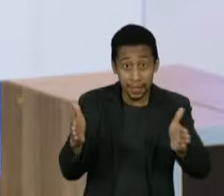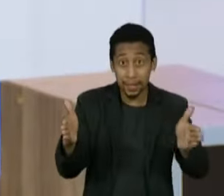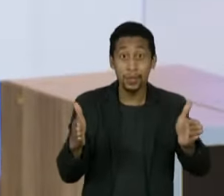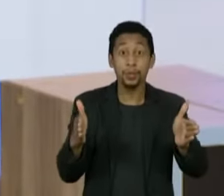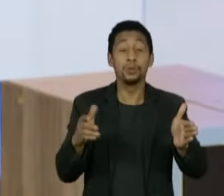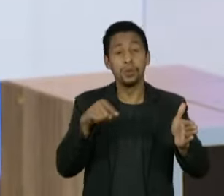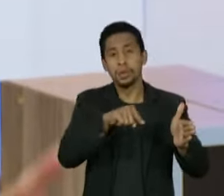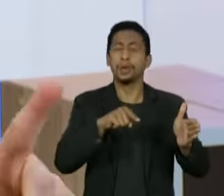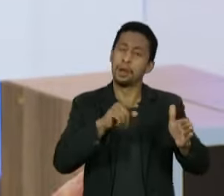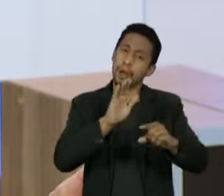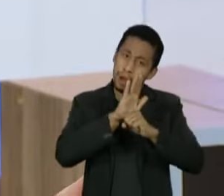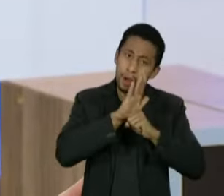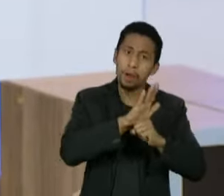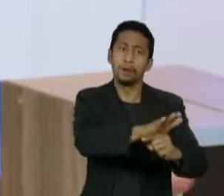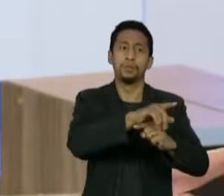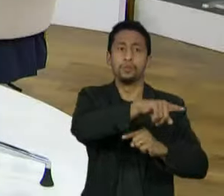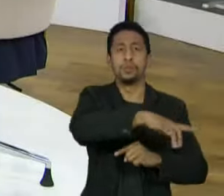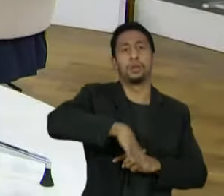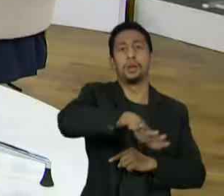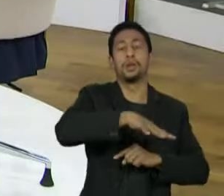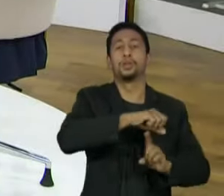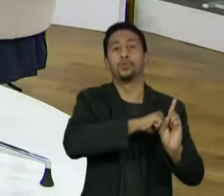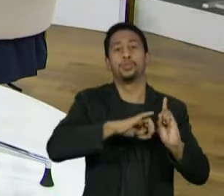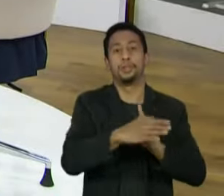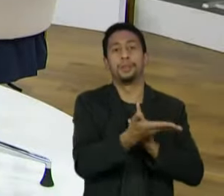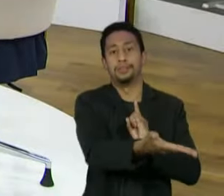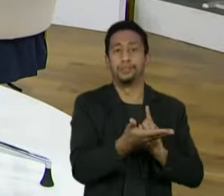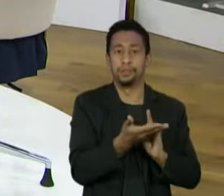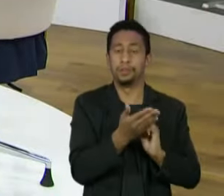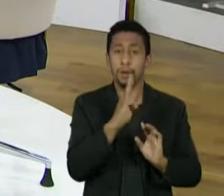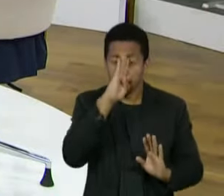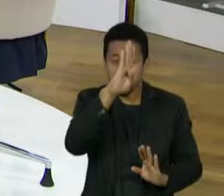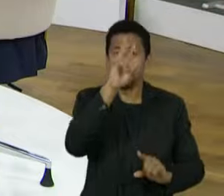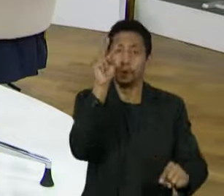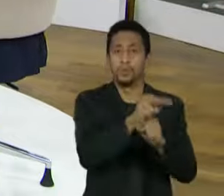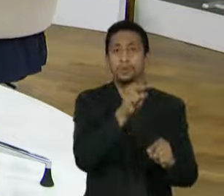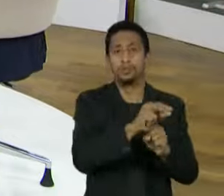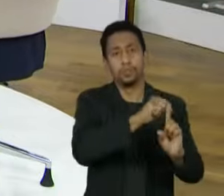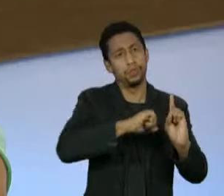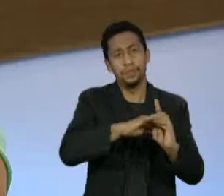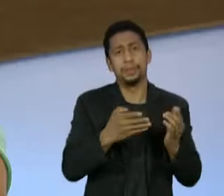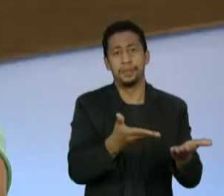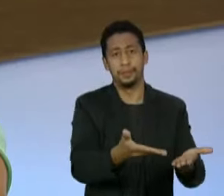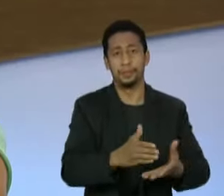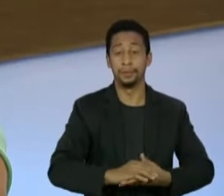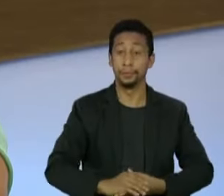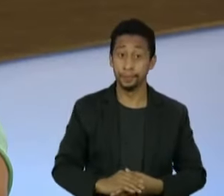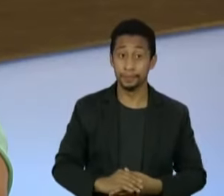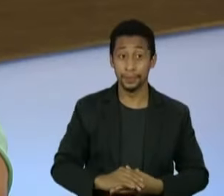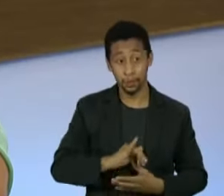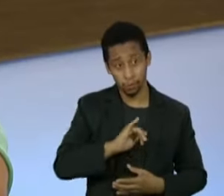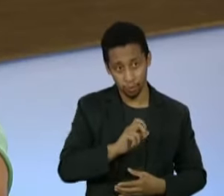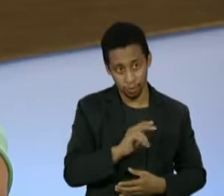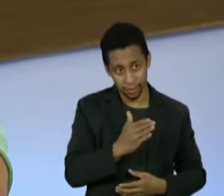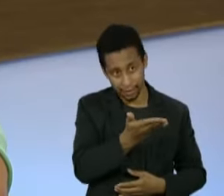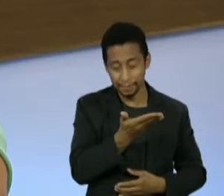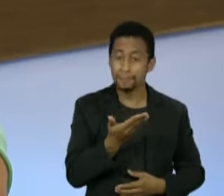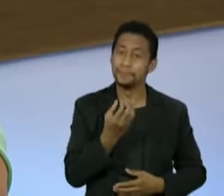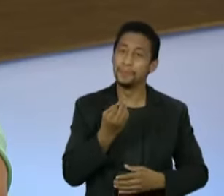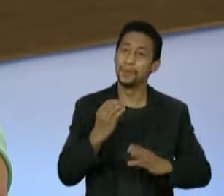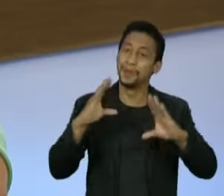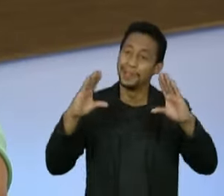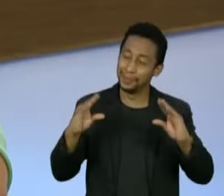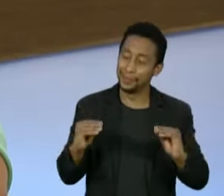indúbio pró-societar. Na dúvida, eu tenho que proteger a sociedade. Júlia, por favor. Oi, boa noite, senadores.